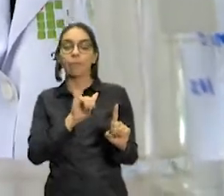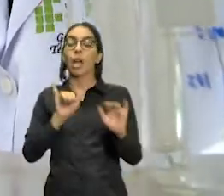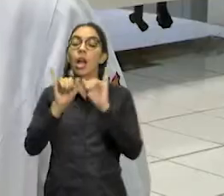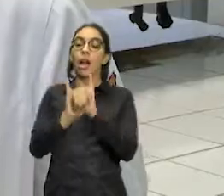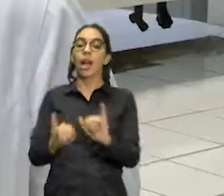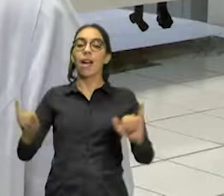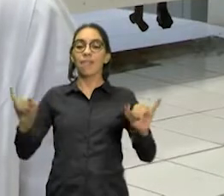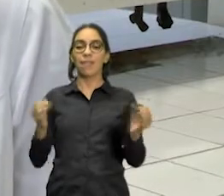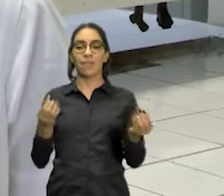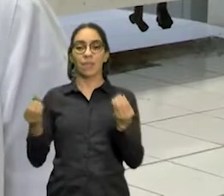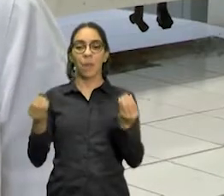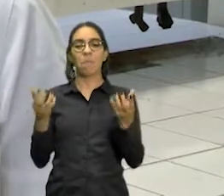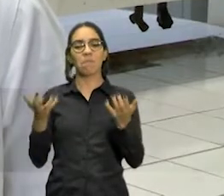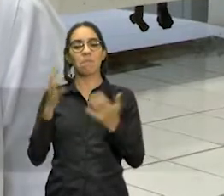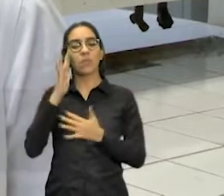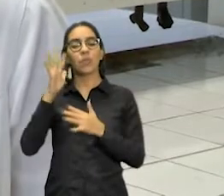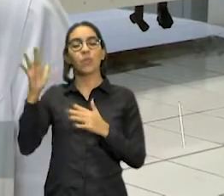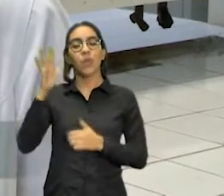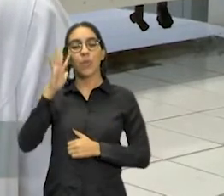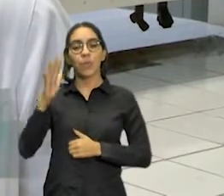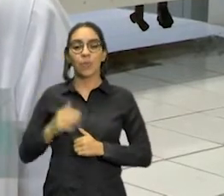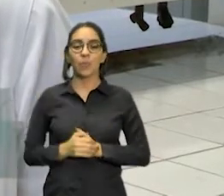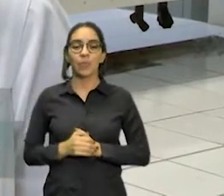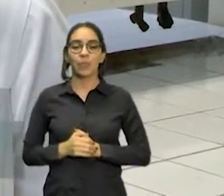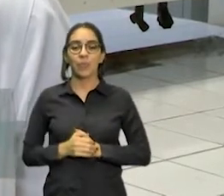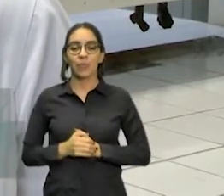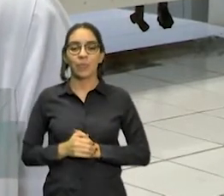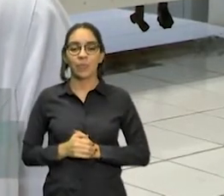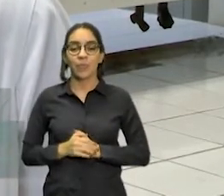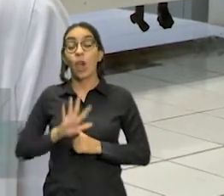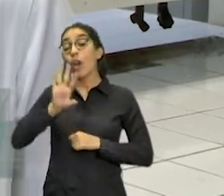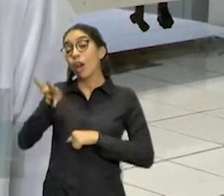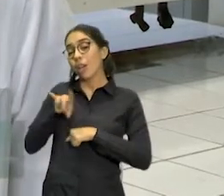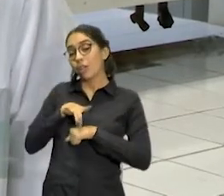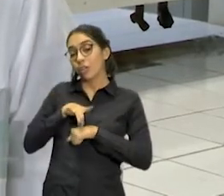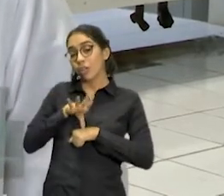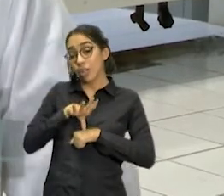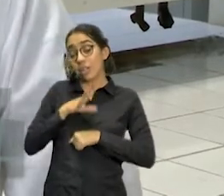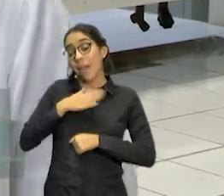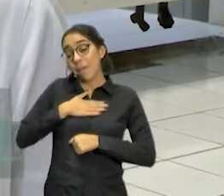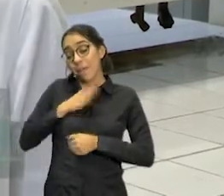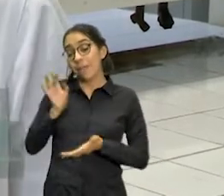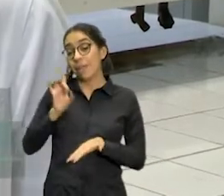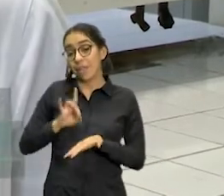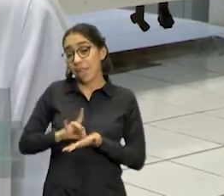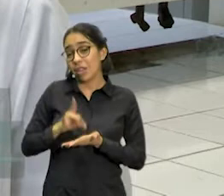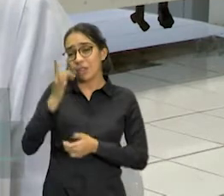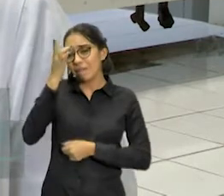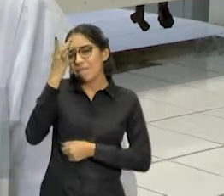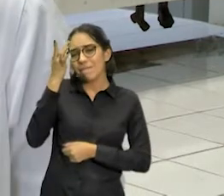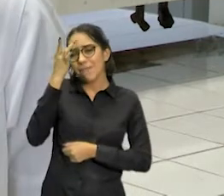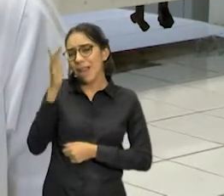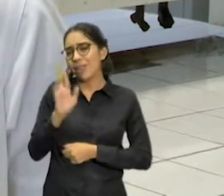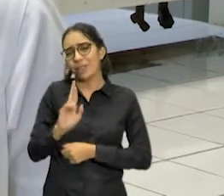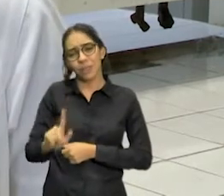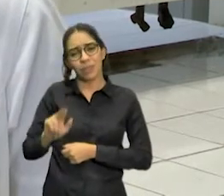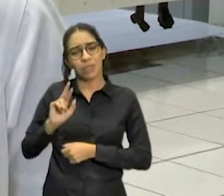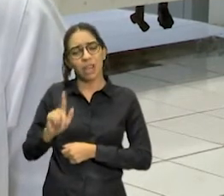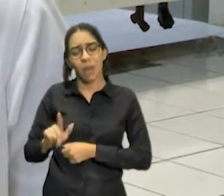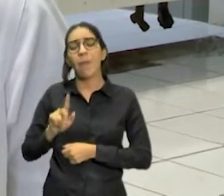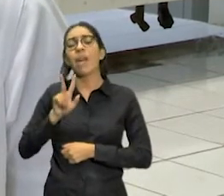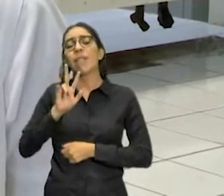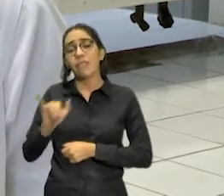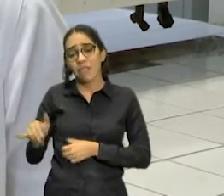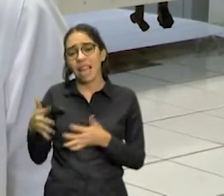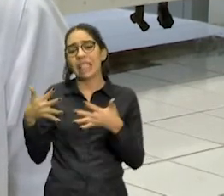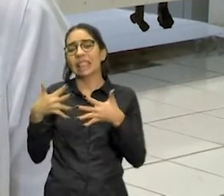ciência. O conselho que eu dou, que foi a minha realidade, é que não é fácil, assim como tudo na vida. gente vai enfrentar dificuldades,